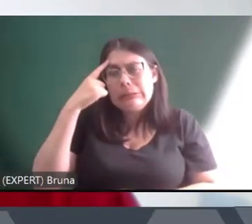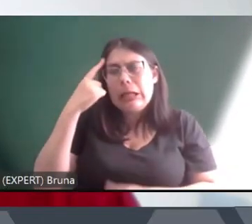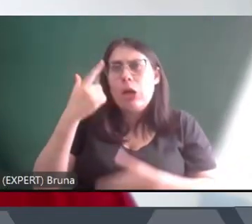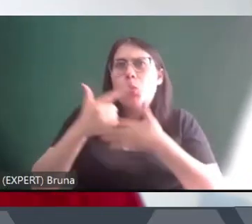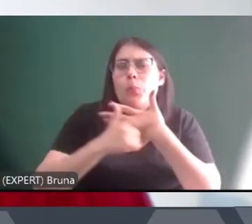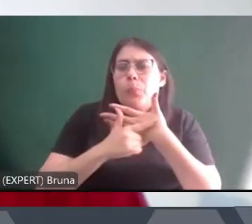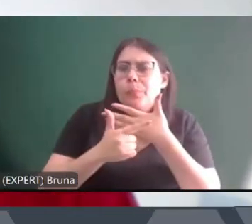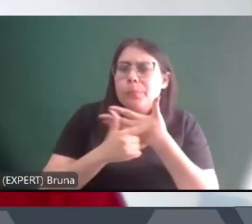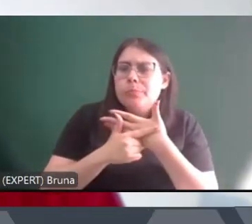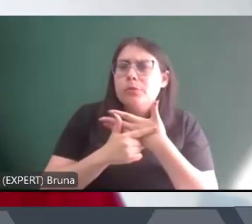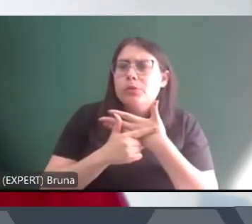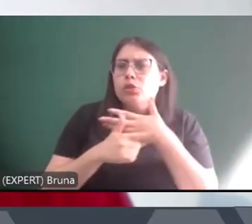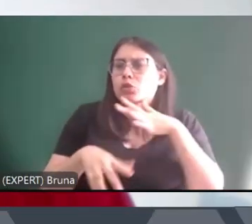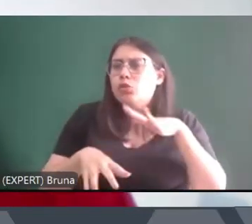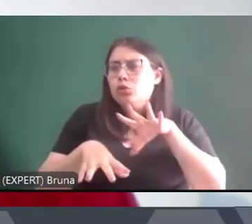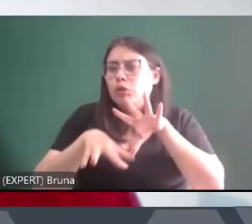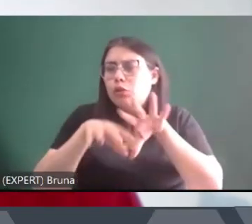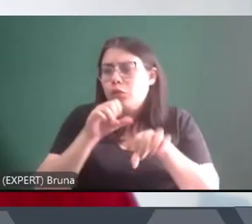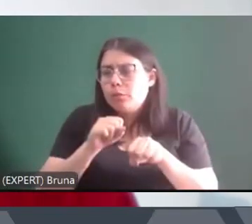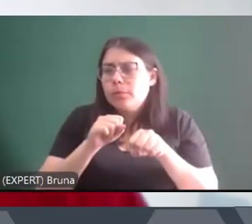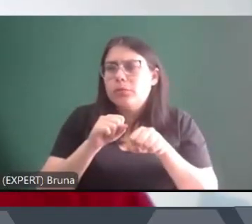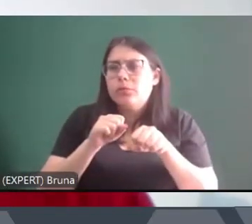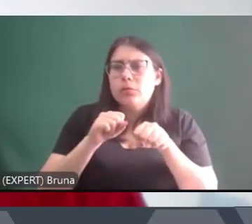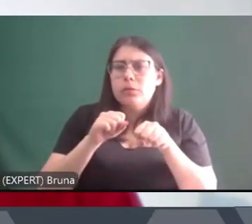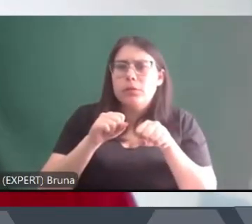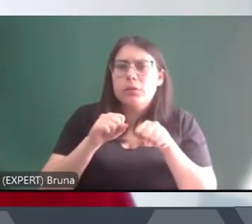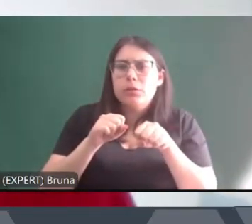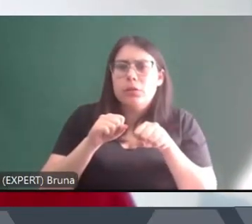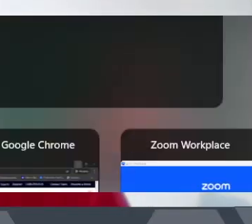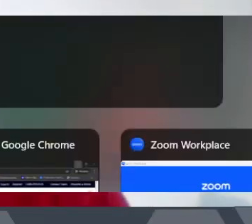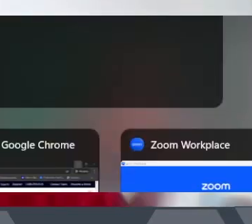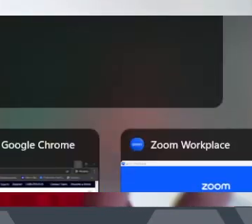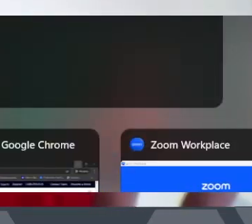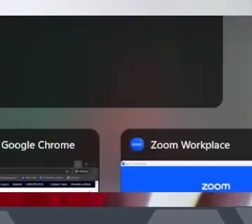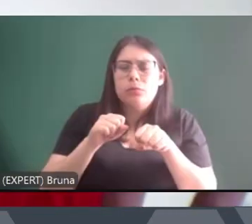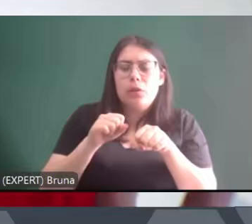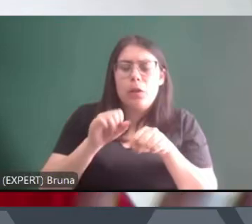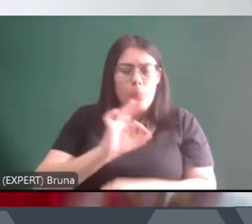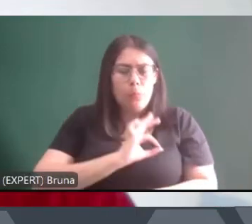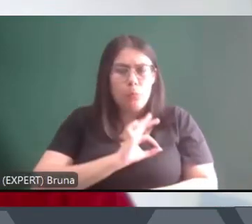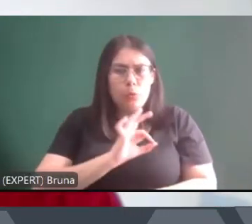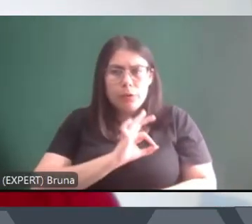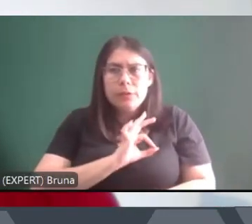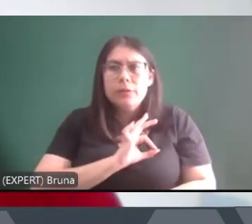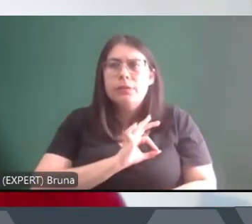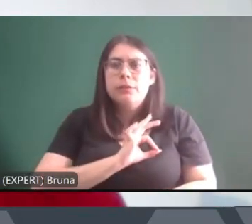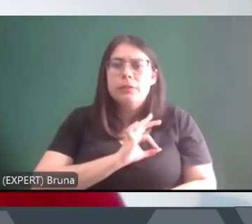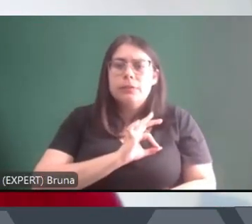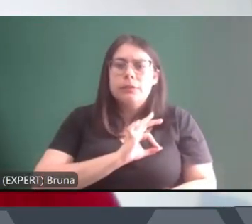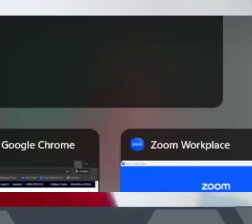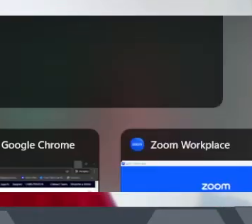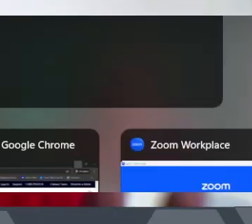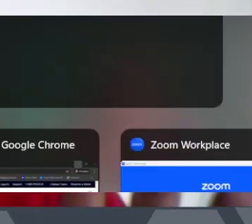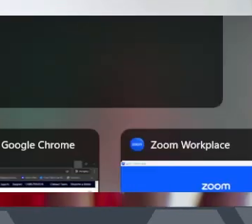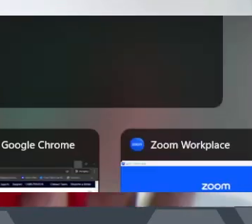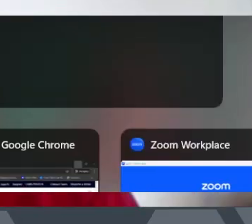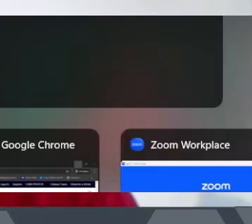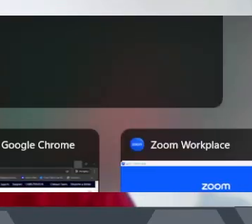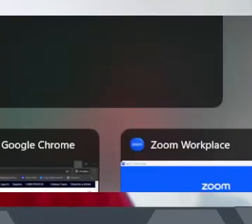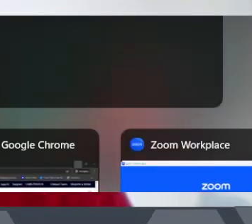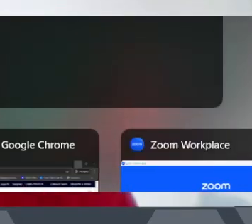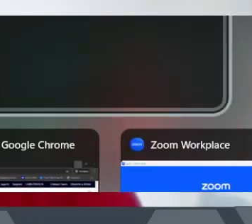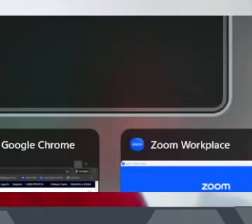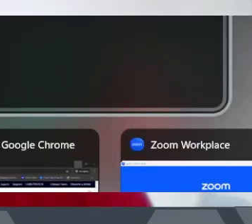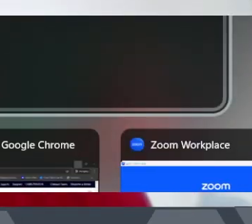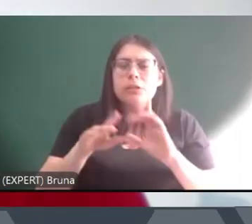da formação das polícias e o papel do crime no processo de redemocratização e no processo de